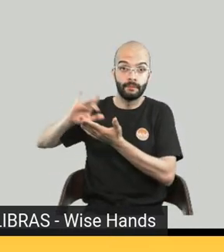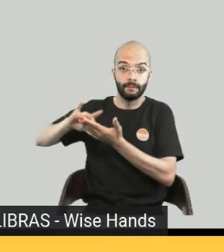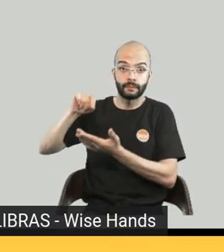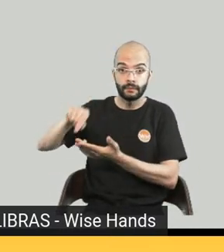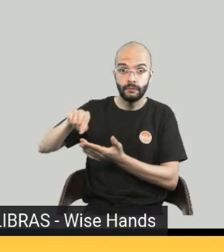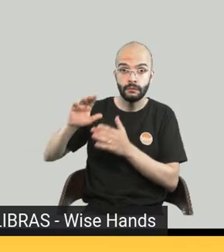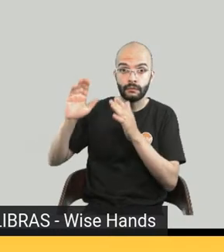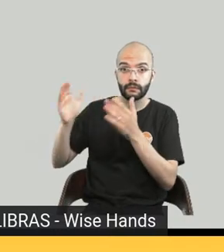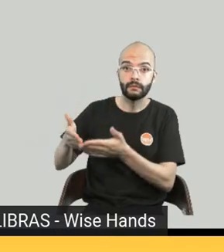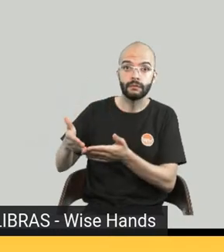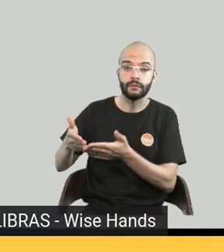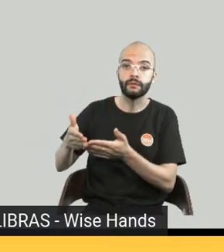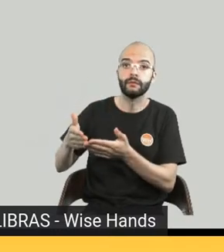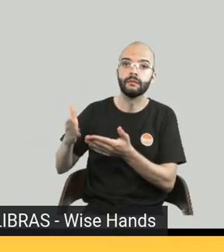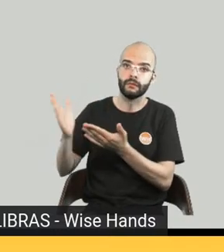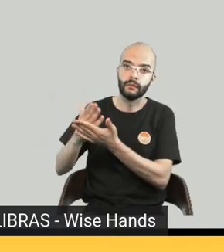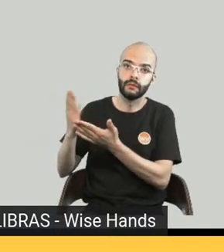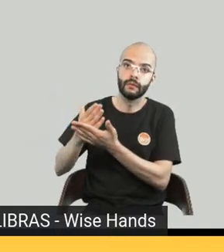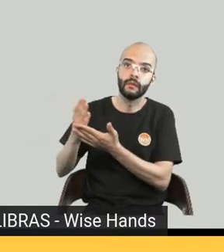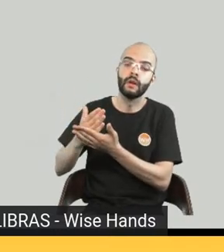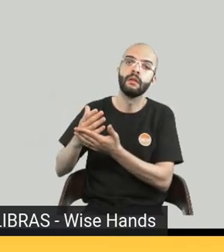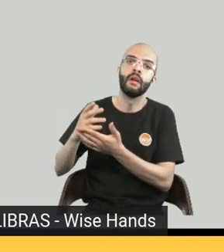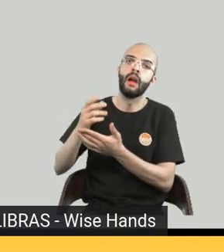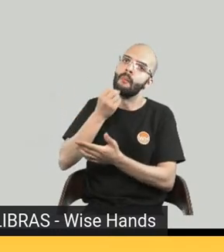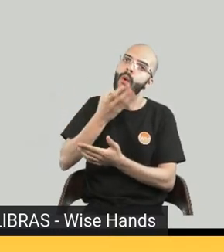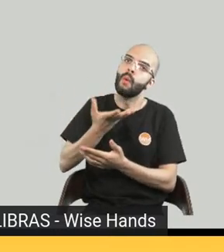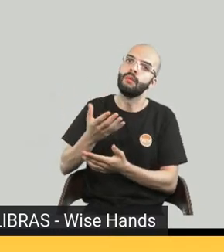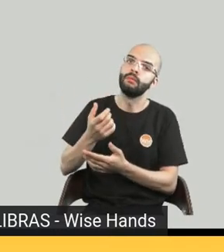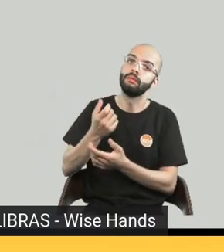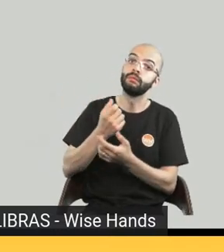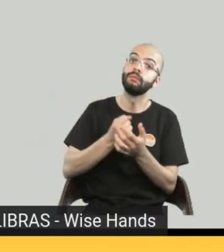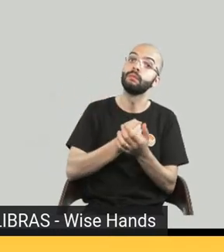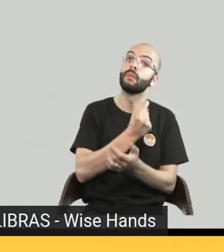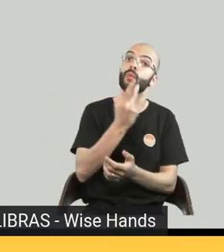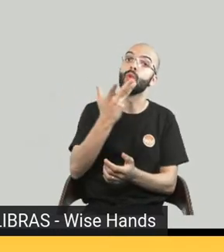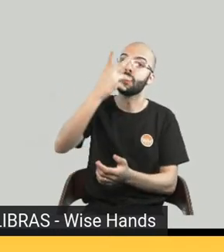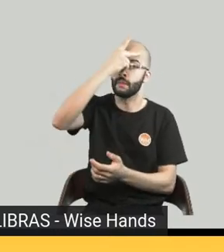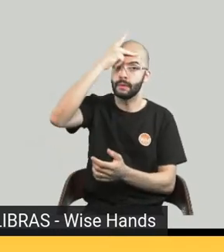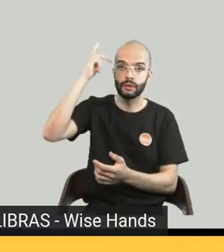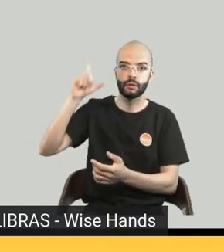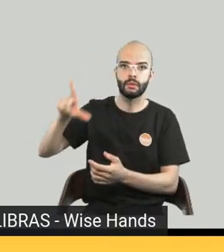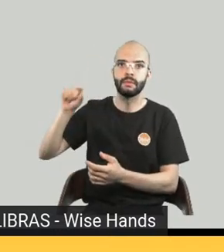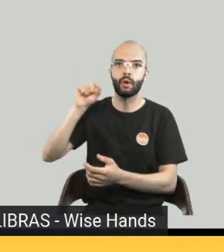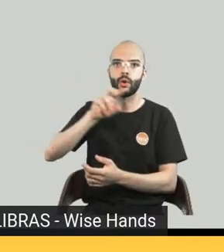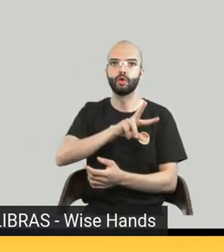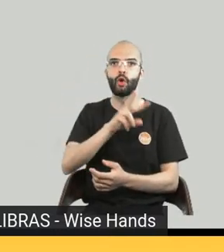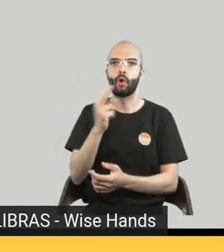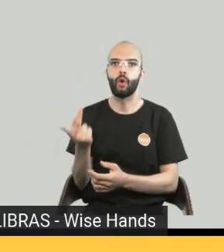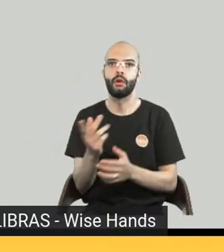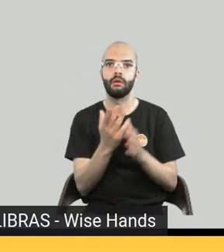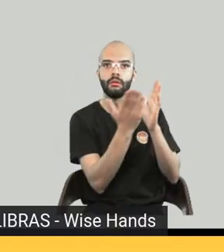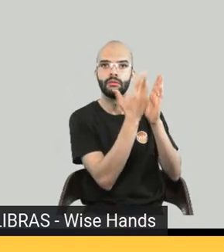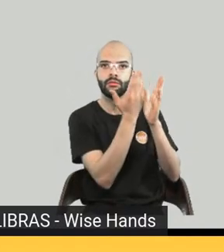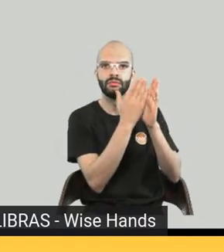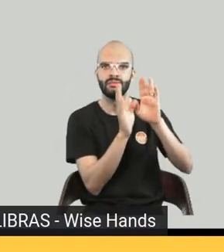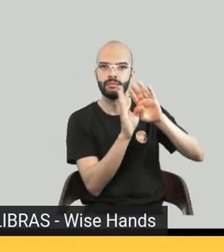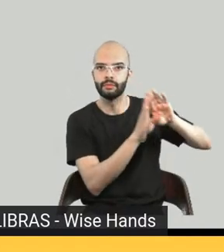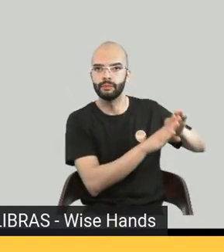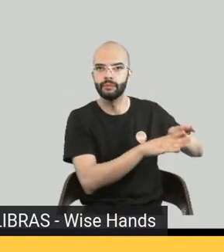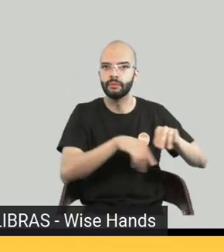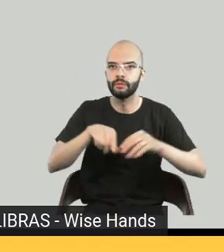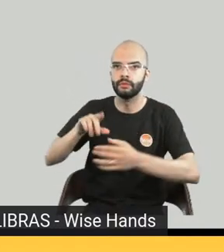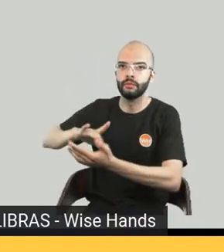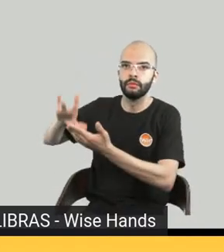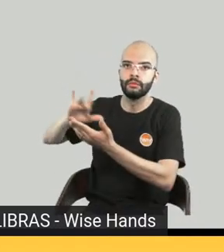alternativa boa para muita gente. Então, naqueles primeiros meses, na companhia, a gente viu ali um crescimento de quase 100%